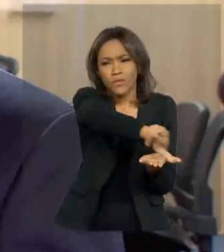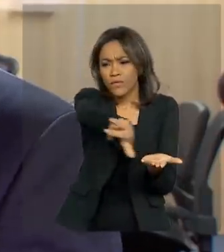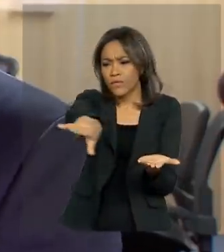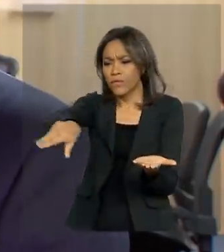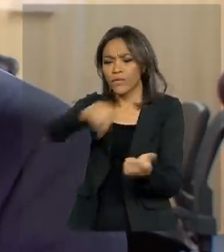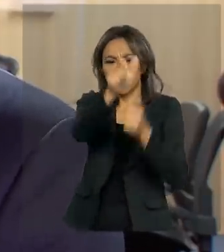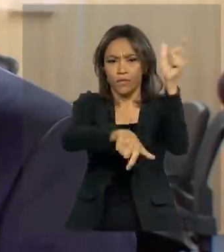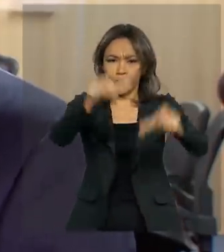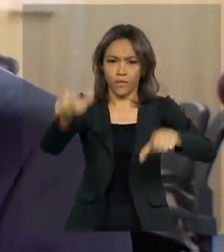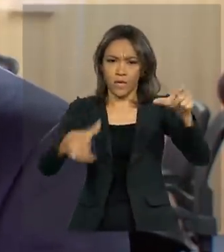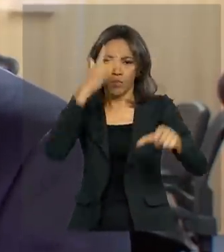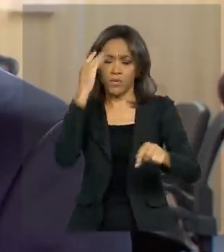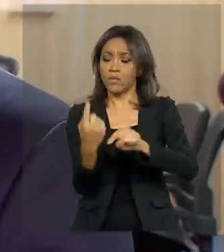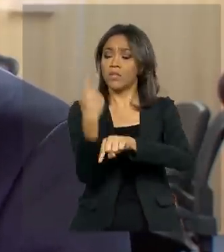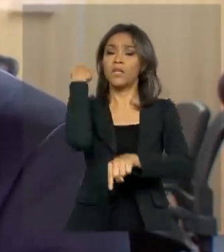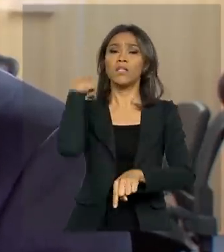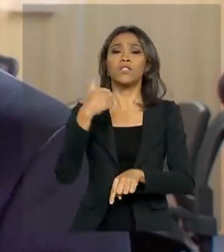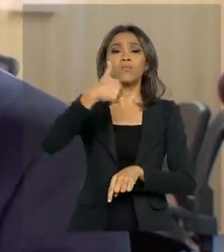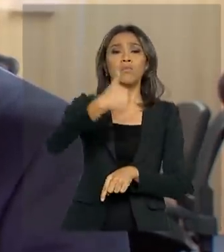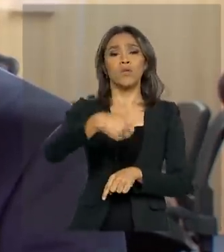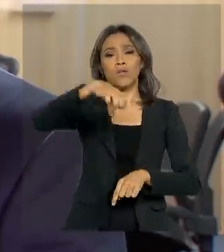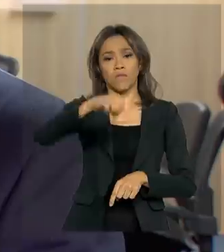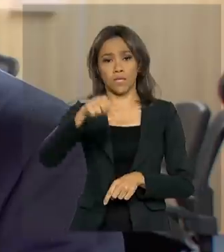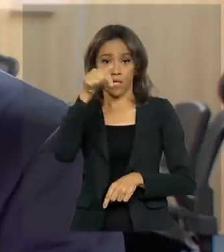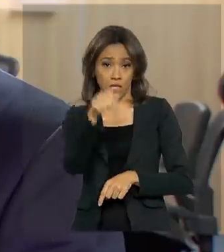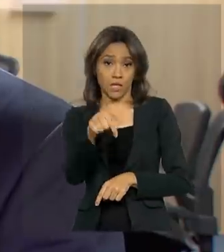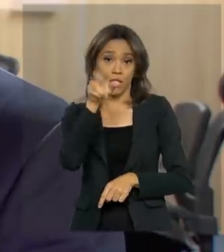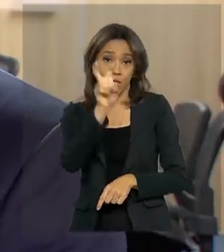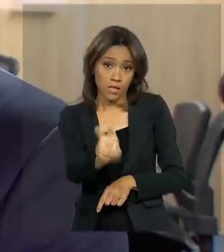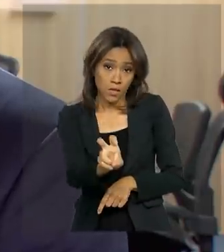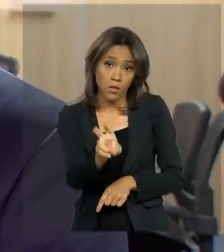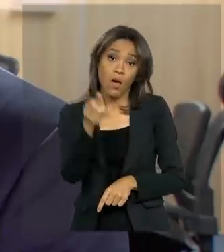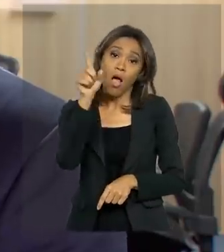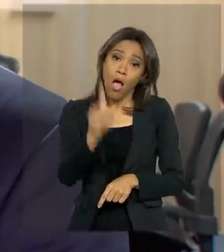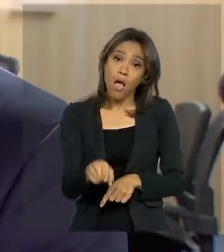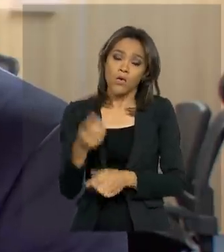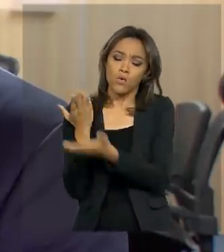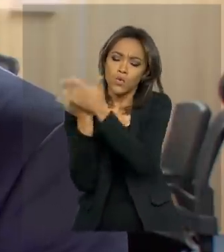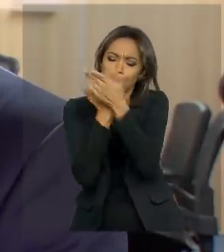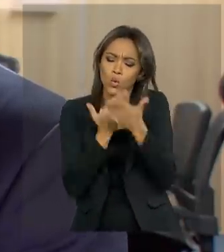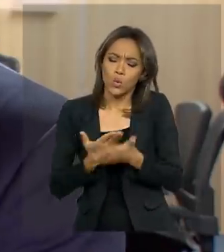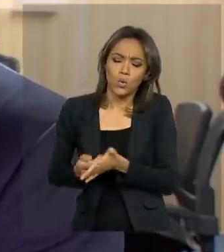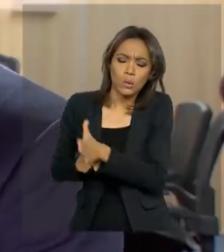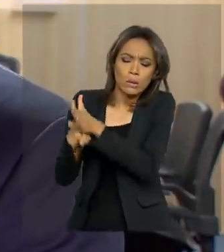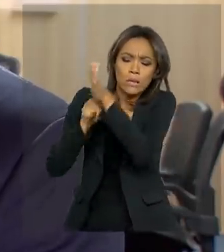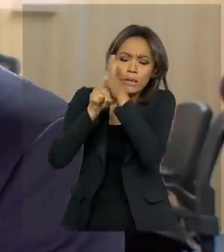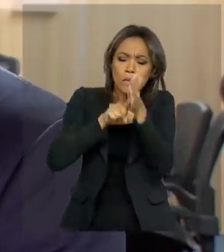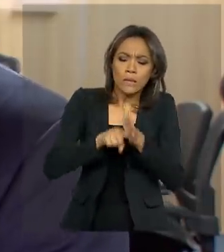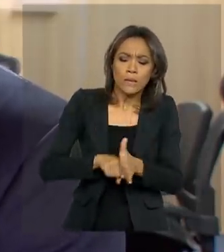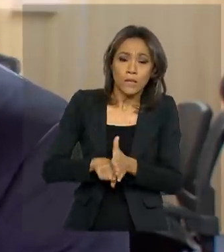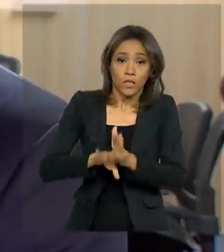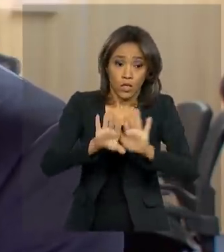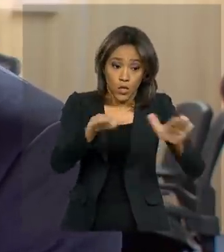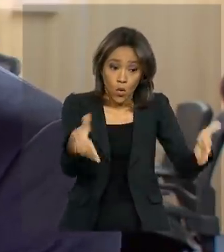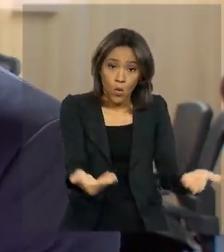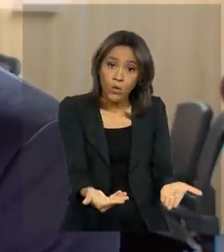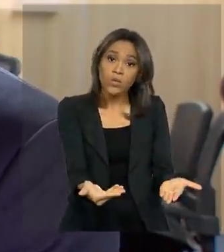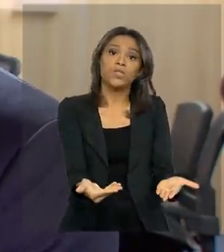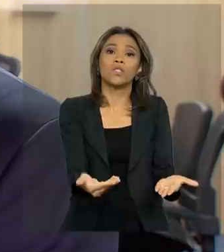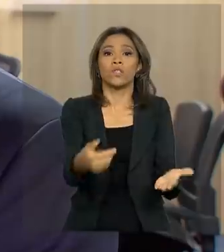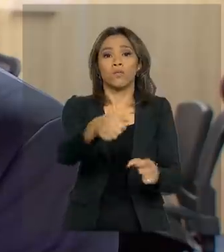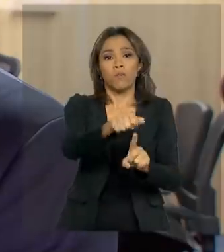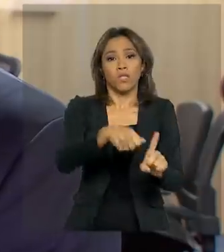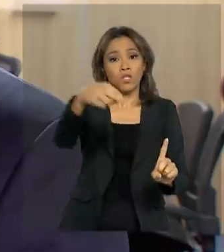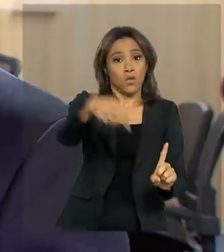Que desde 1975, quando do estudo de inventário do Xingu a hoje, novembro de